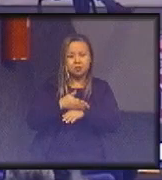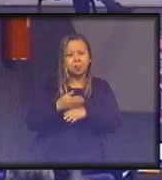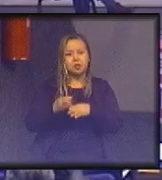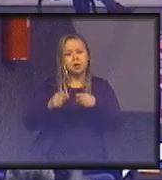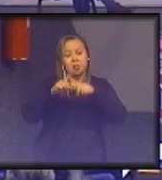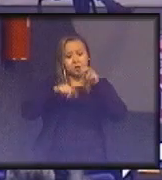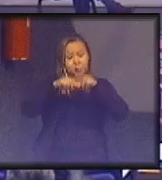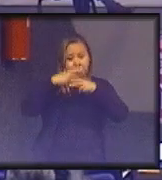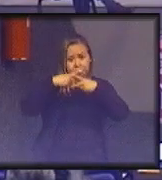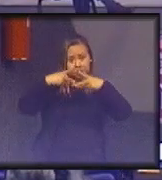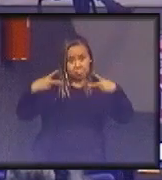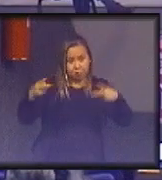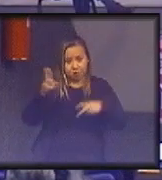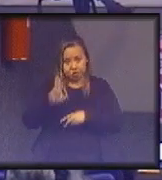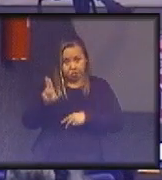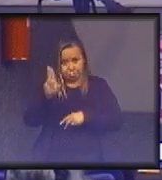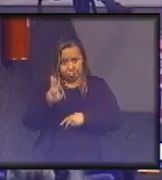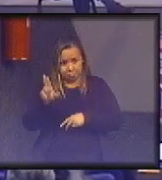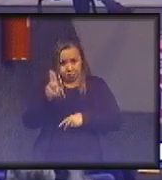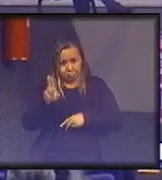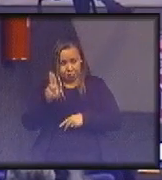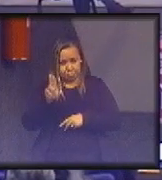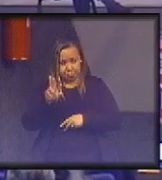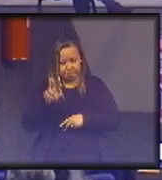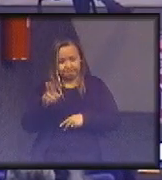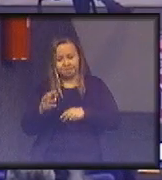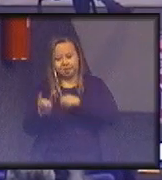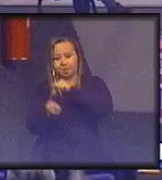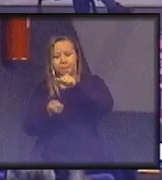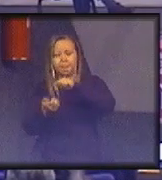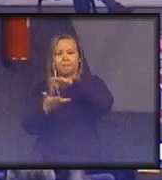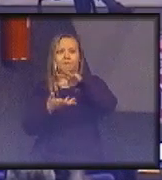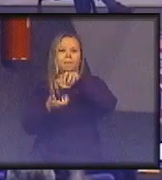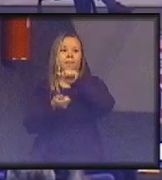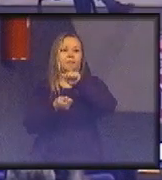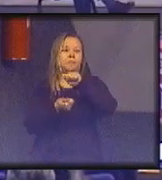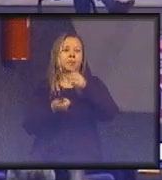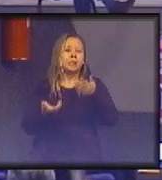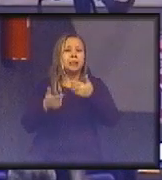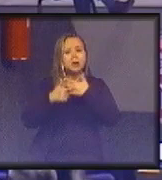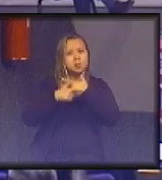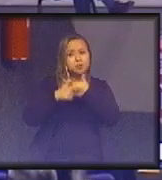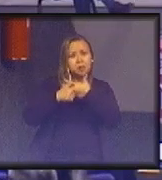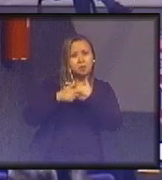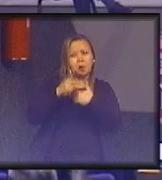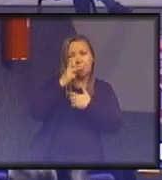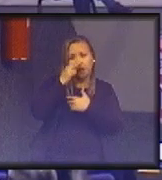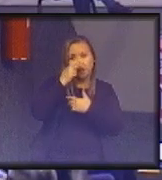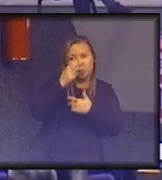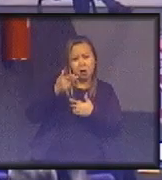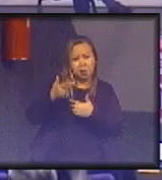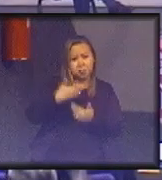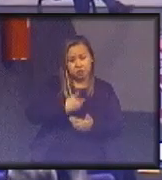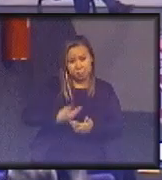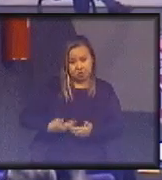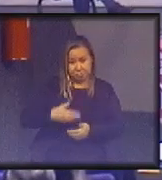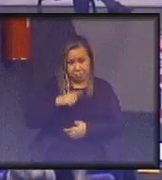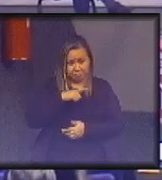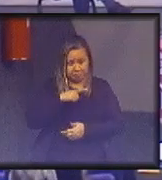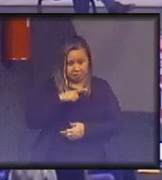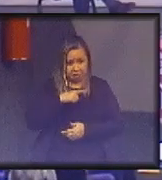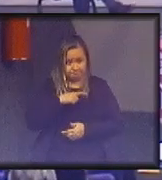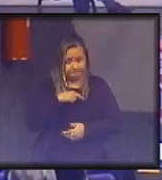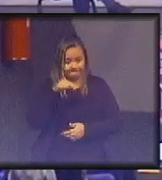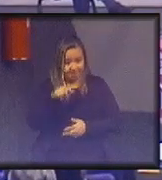do plano brasileiro de produção e consumo sustentável. Que papel eu acho que o governo tem nesse